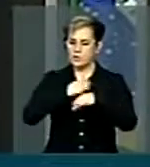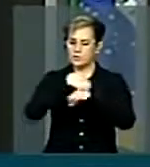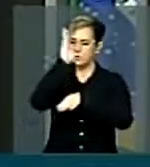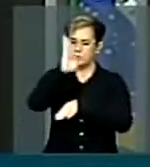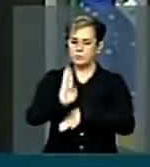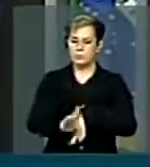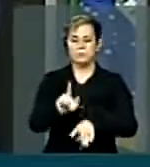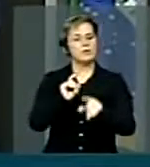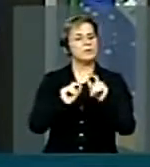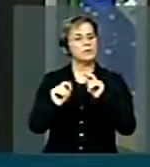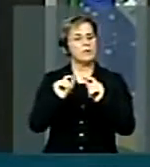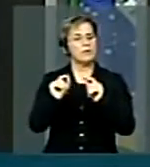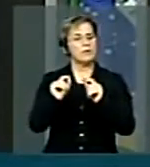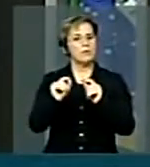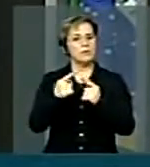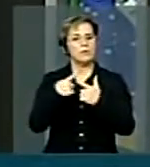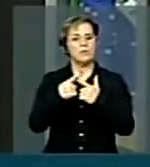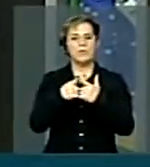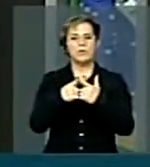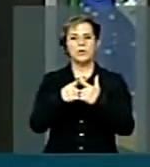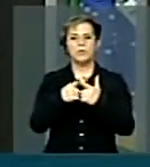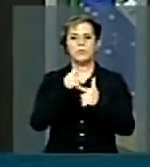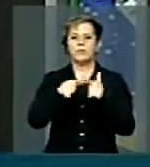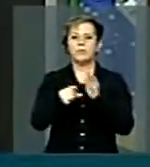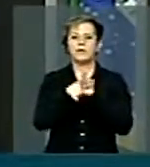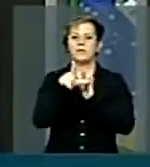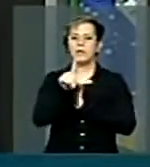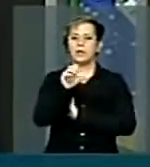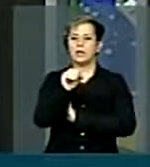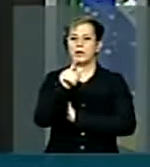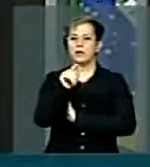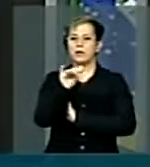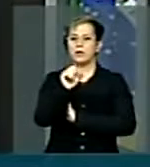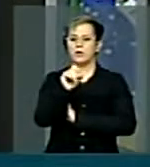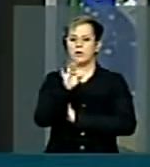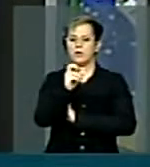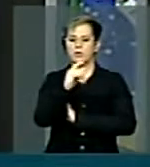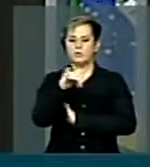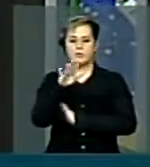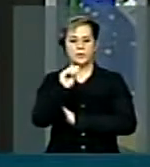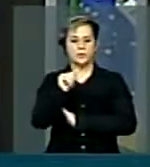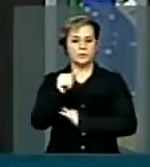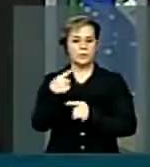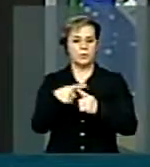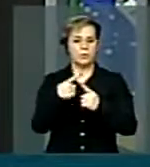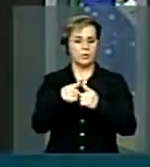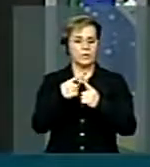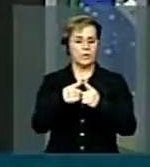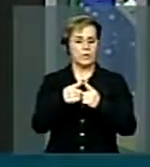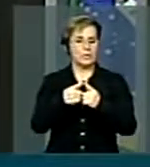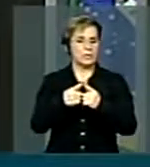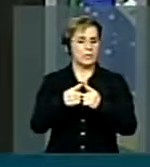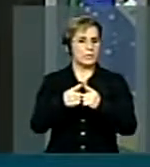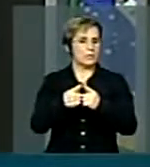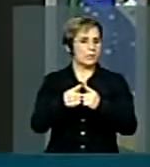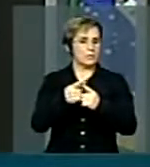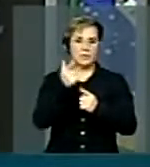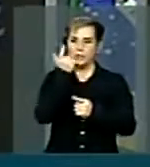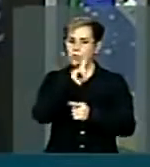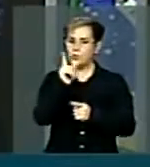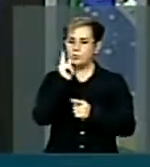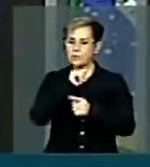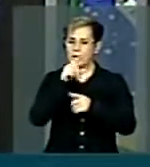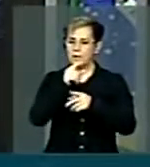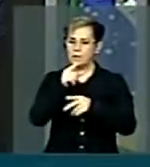justamente a questão de logística, que impede o escoamento rápido da nossa safra,